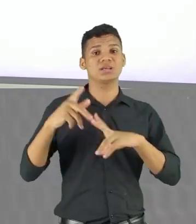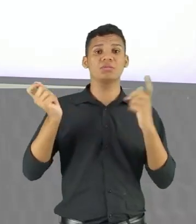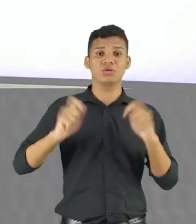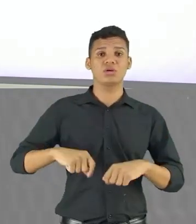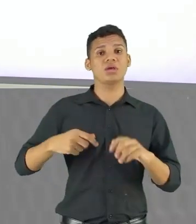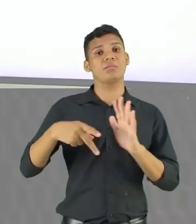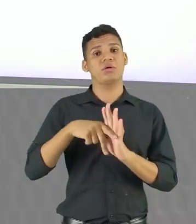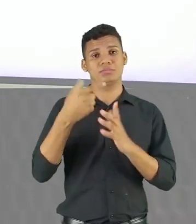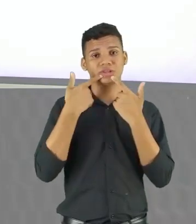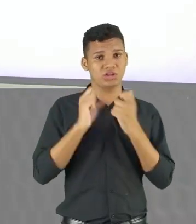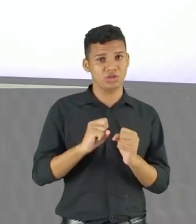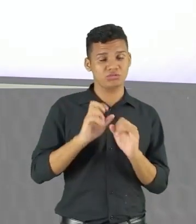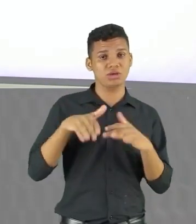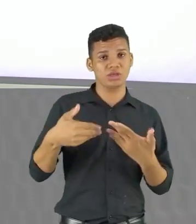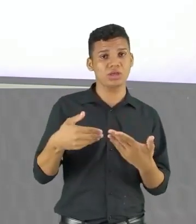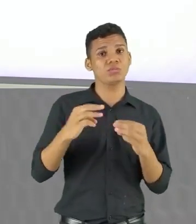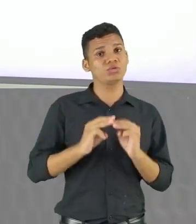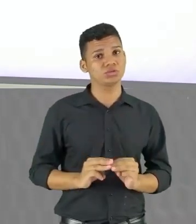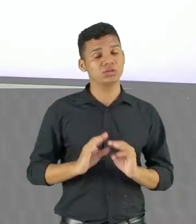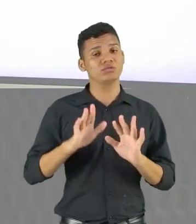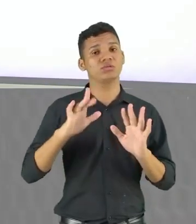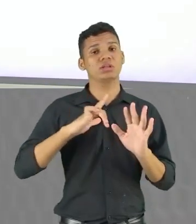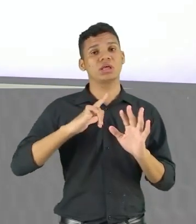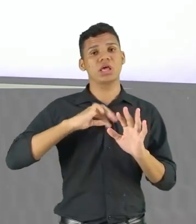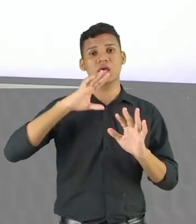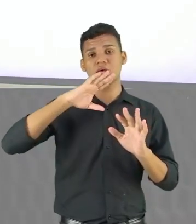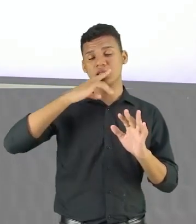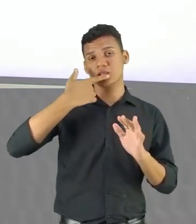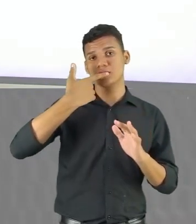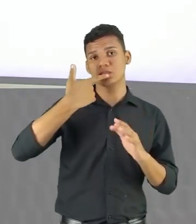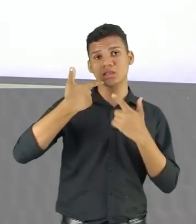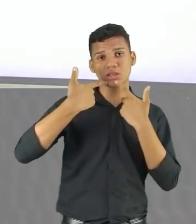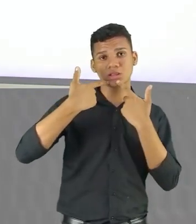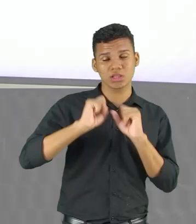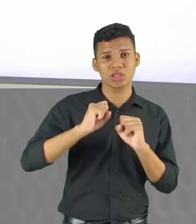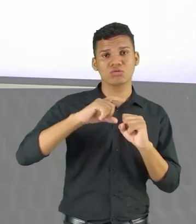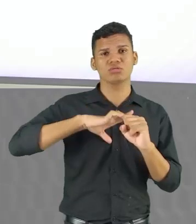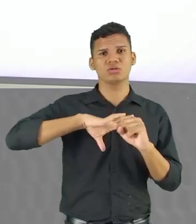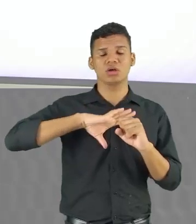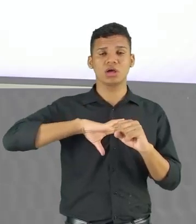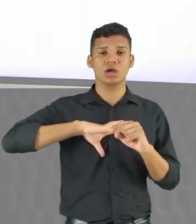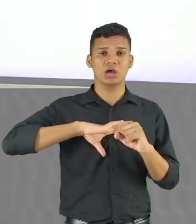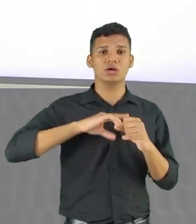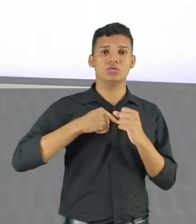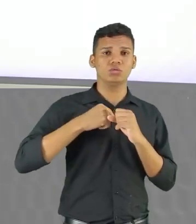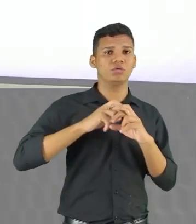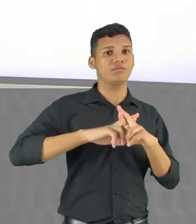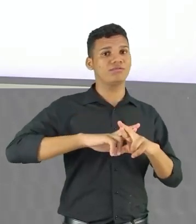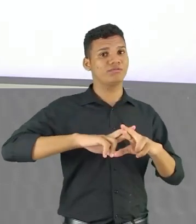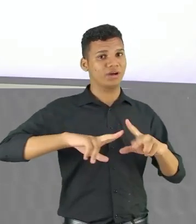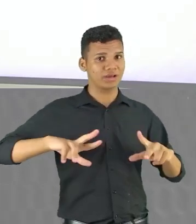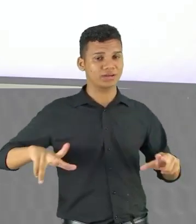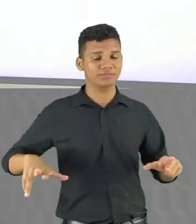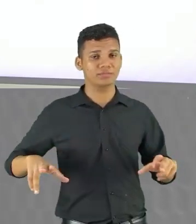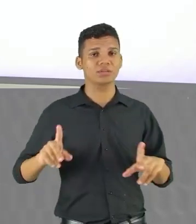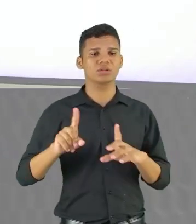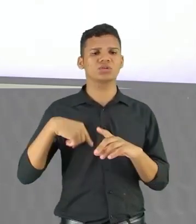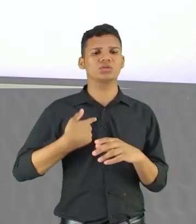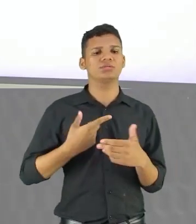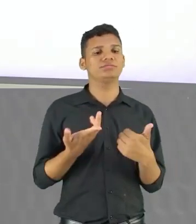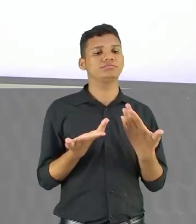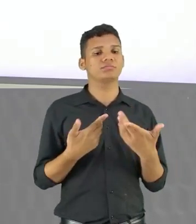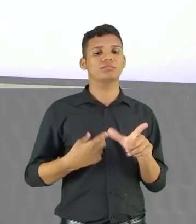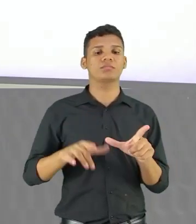de uso da língua. Em razão disso, a língua manifesta variando. E a gente vai para as alternativas.